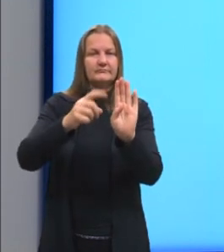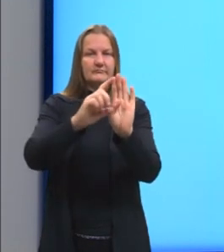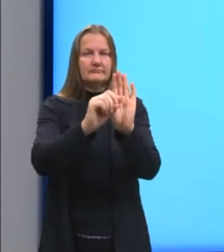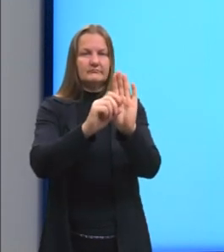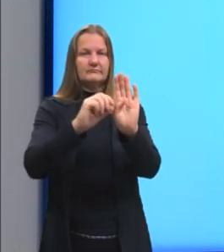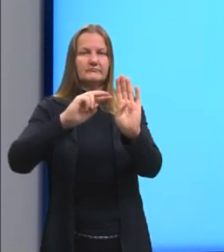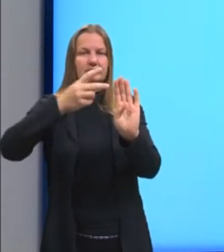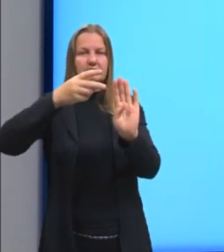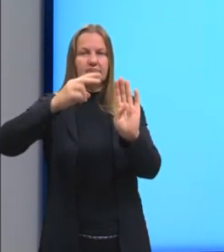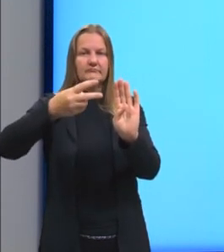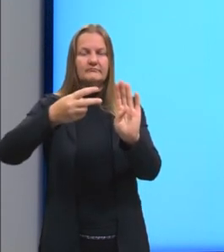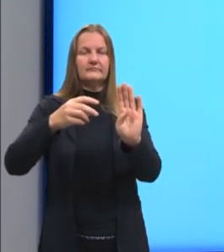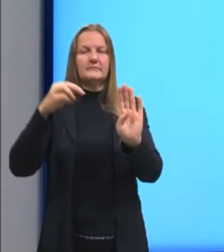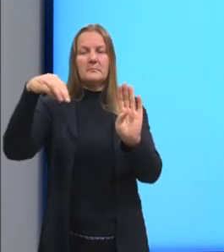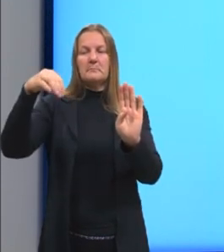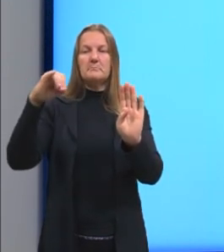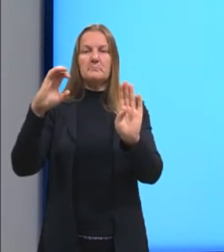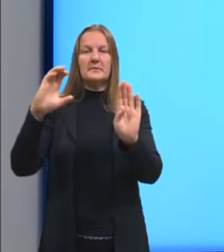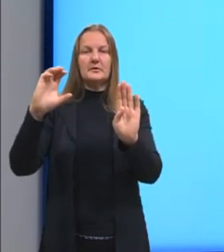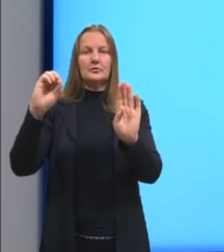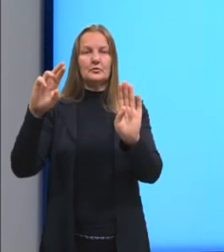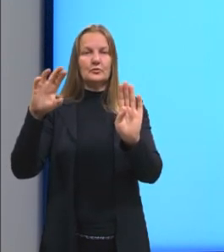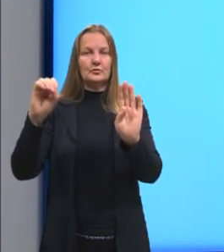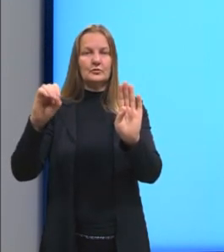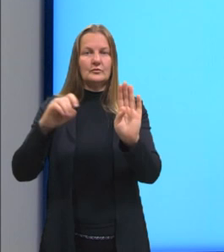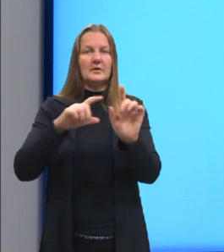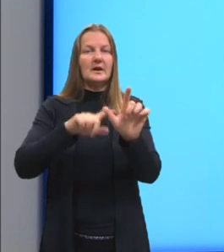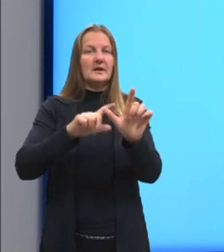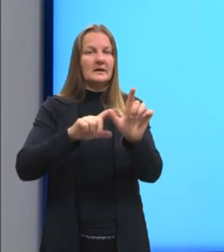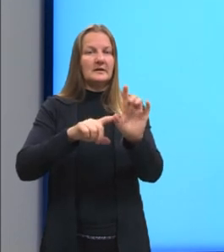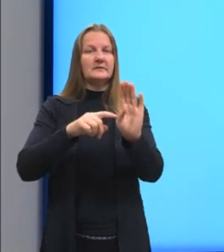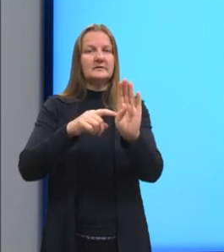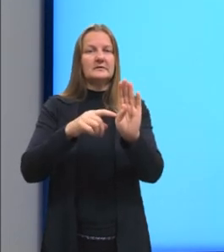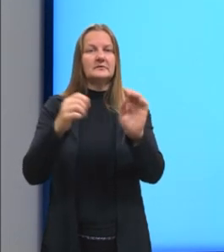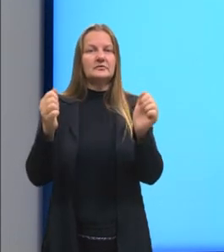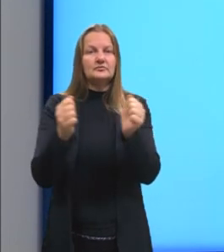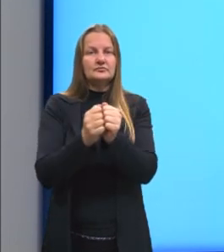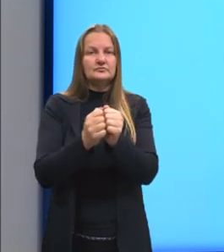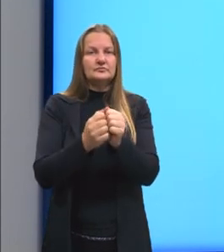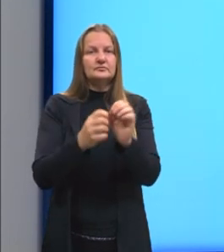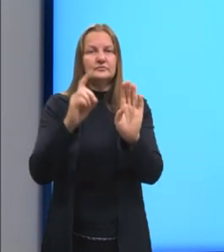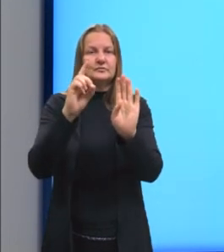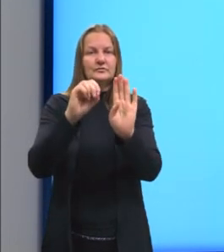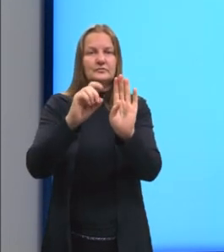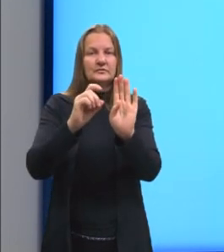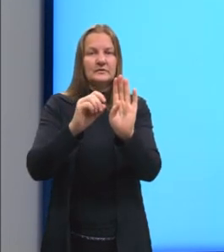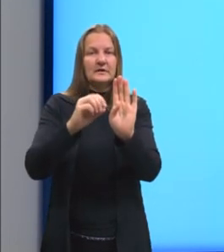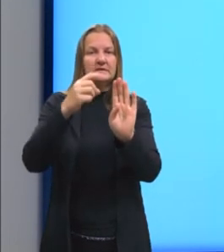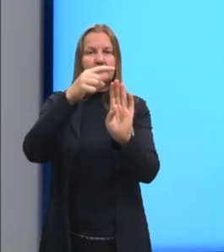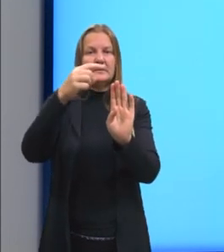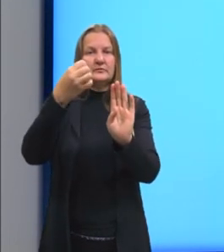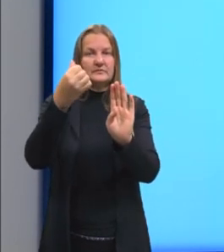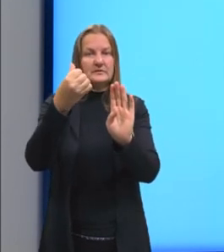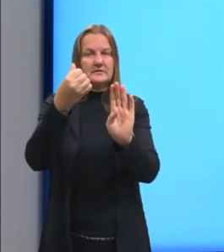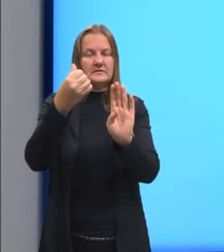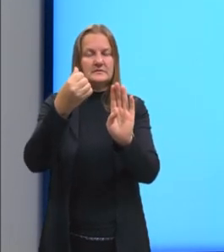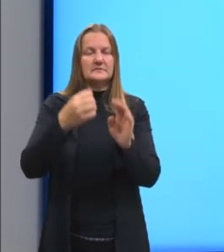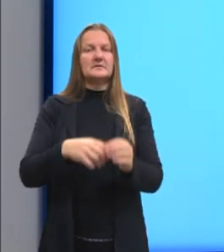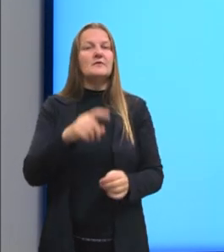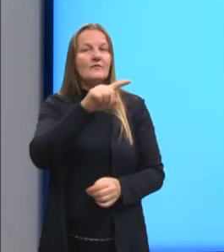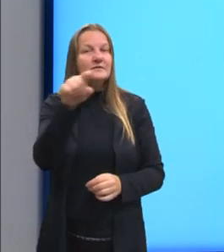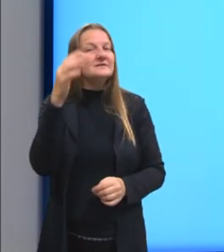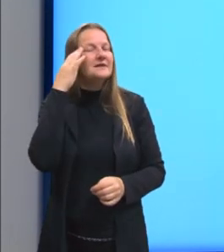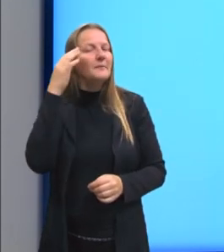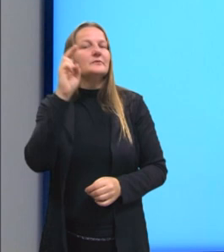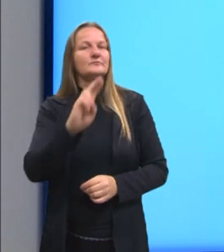né? Então, se tiver o micro, vai trazer a letrinha acompanhado do 10 elevado a menos 6 para que vocês